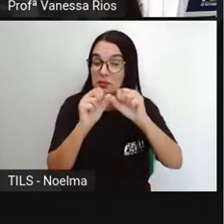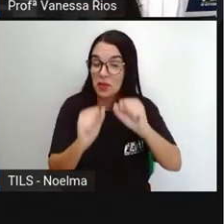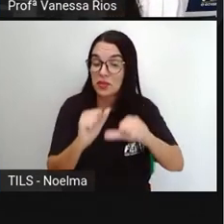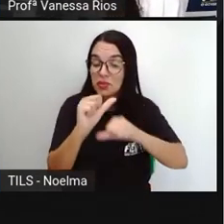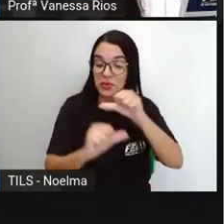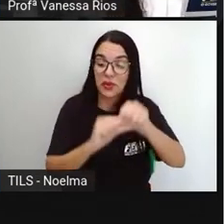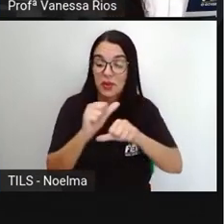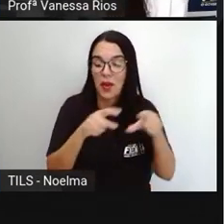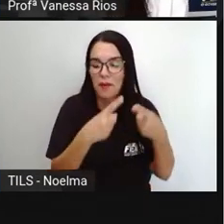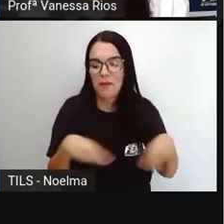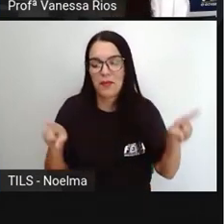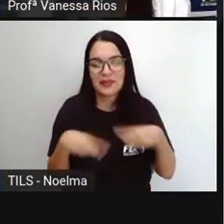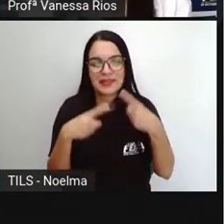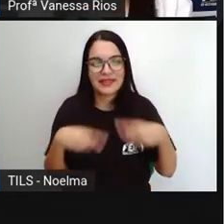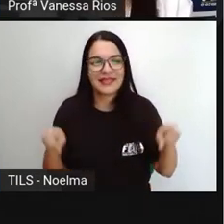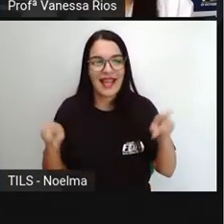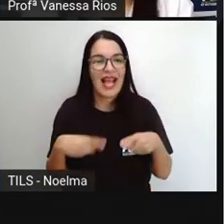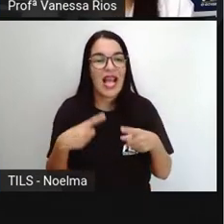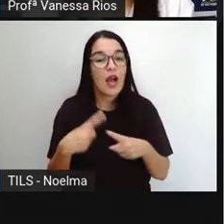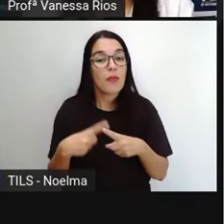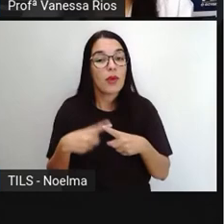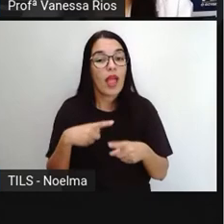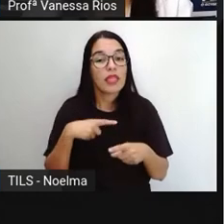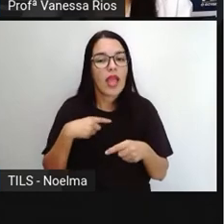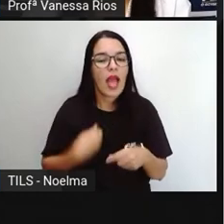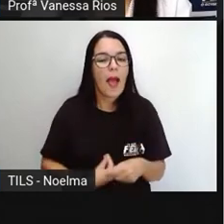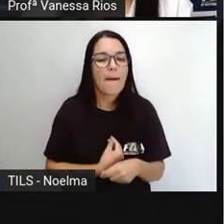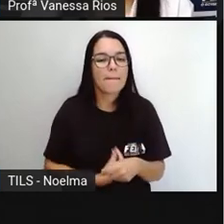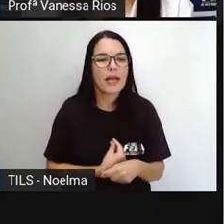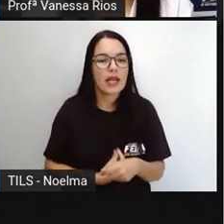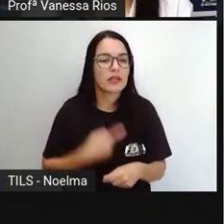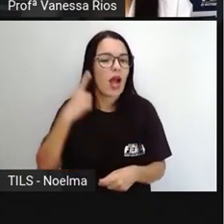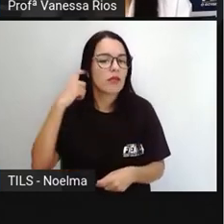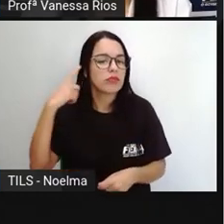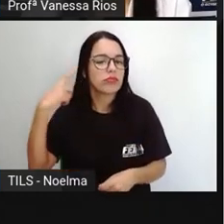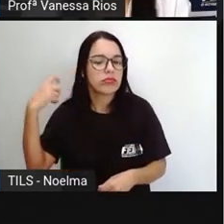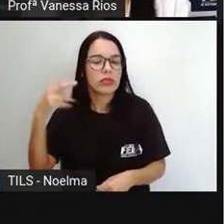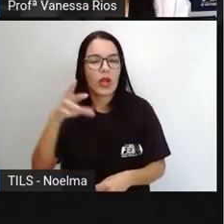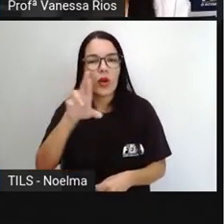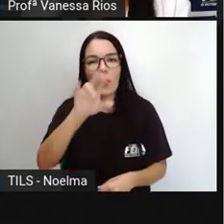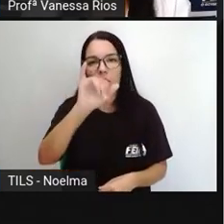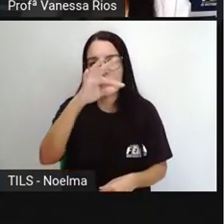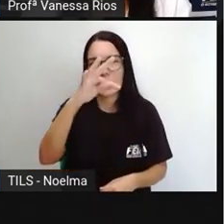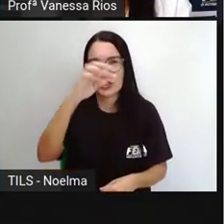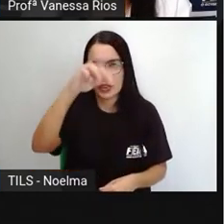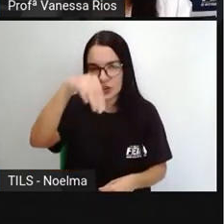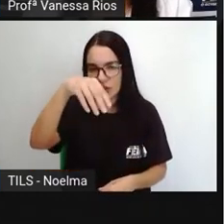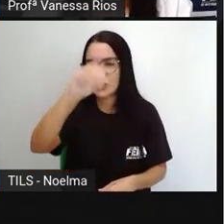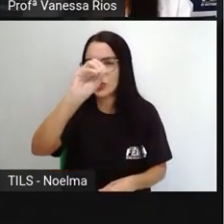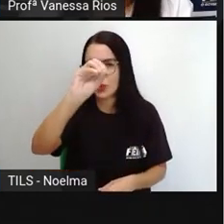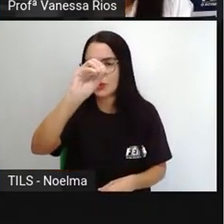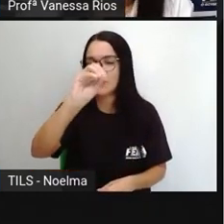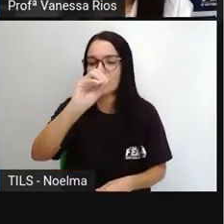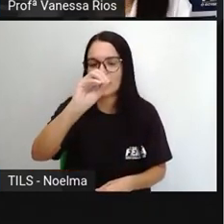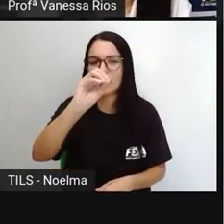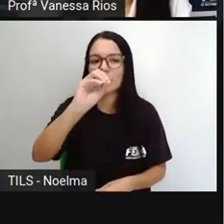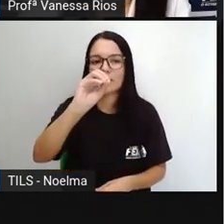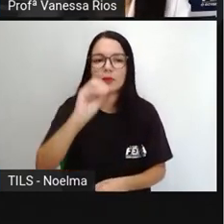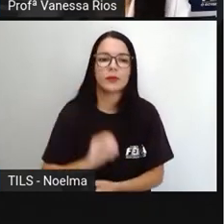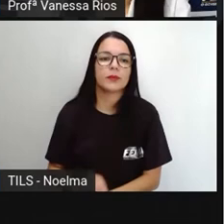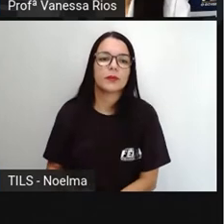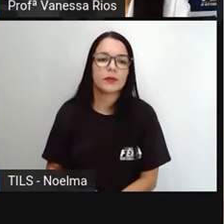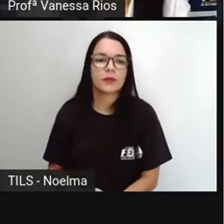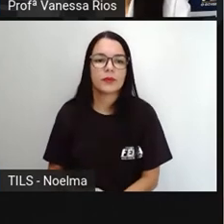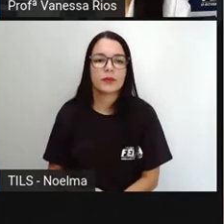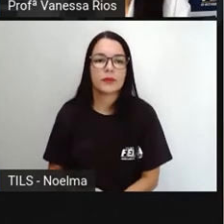tornar canções, justamente pela presença da sonoridade e da musicalidade nesse gênero textual.